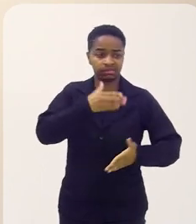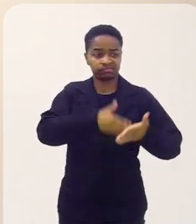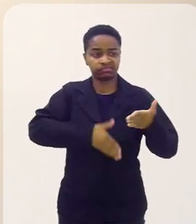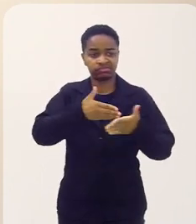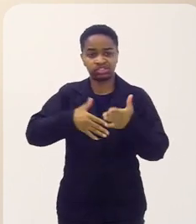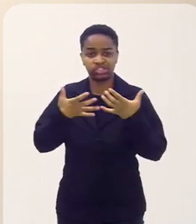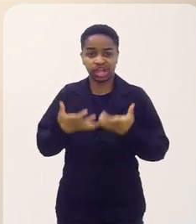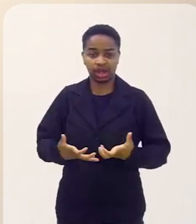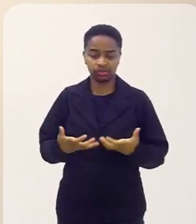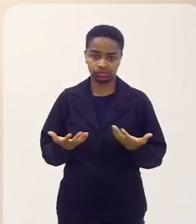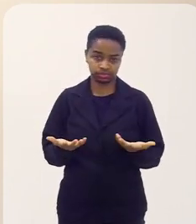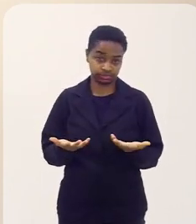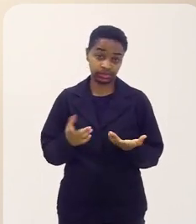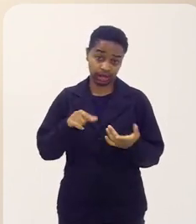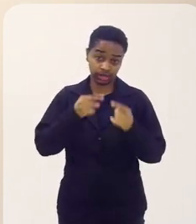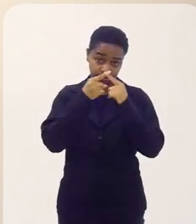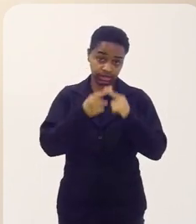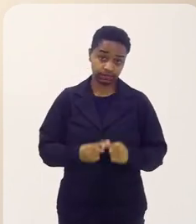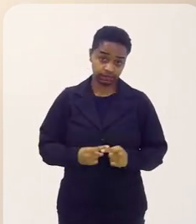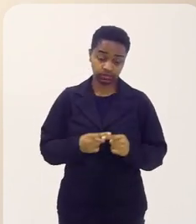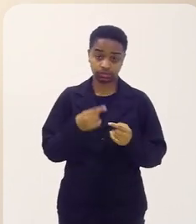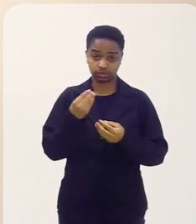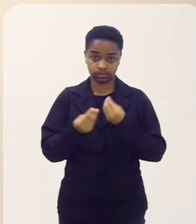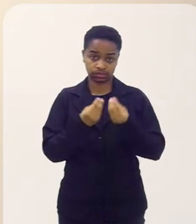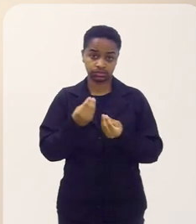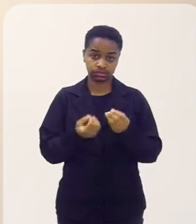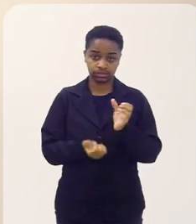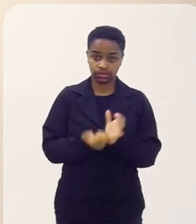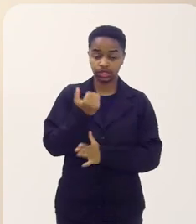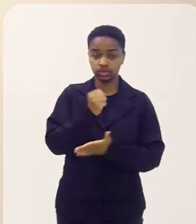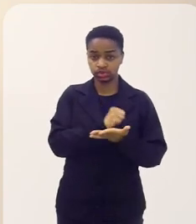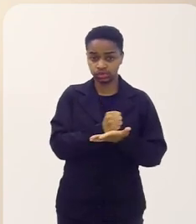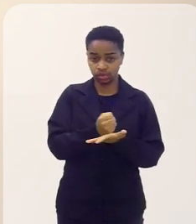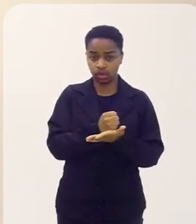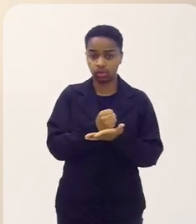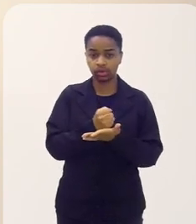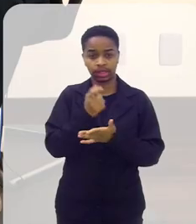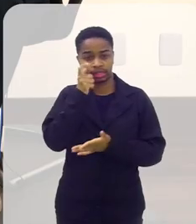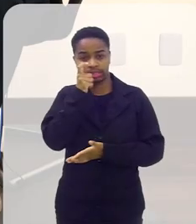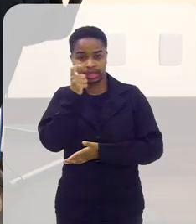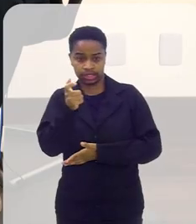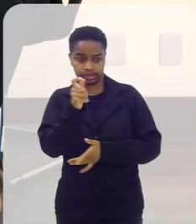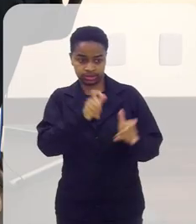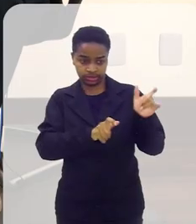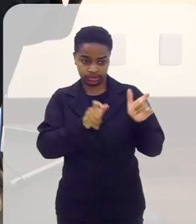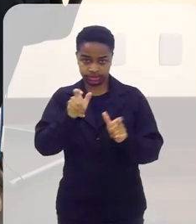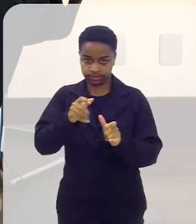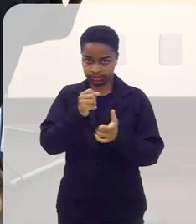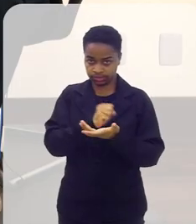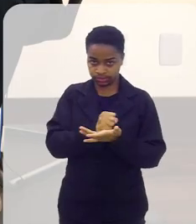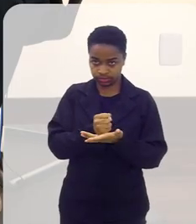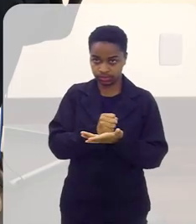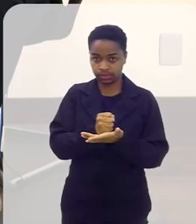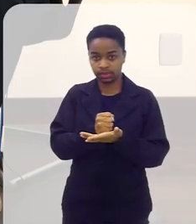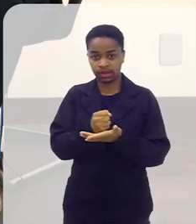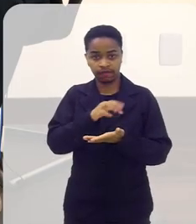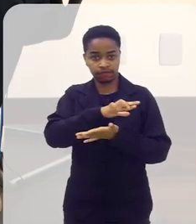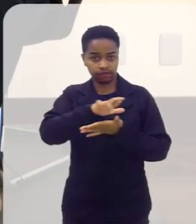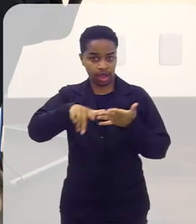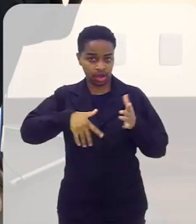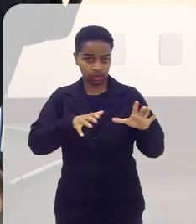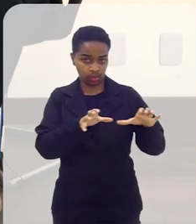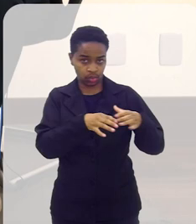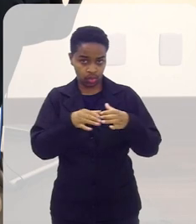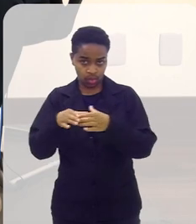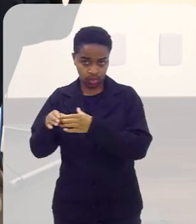vai ter diversas limitações que vai ficar chato isso é um desafio como é que você consegue criar um jogo que seja engajante para o jogador que seja interessante para